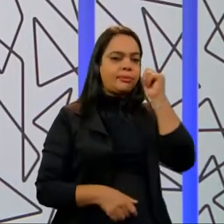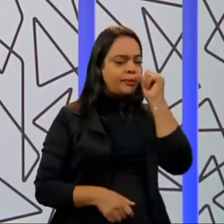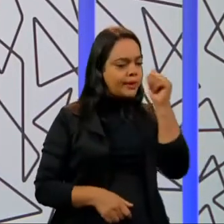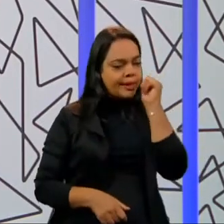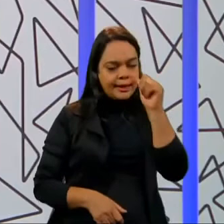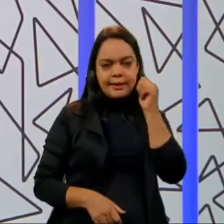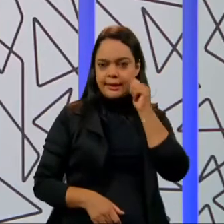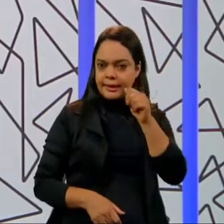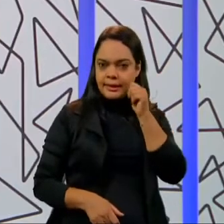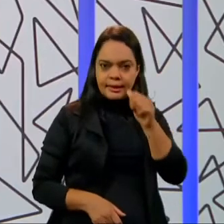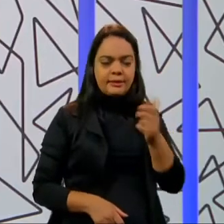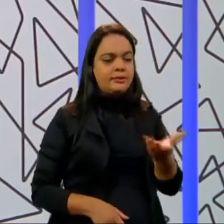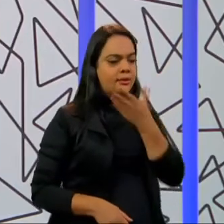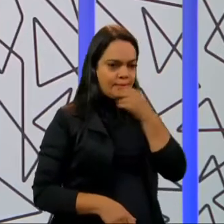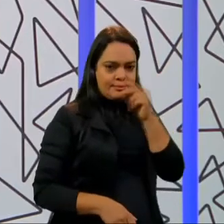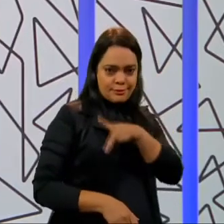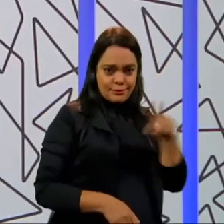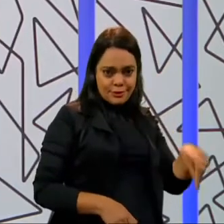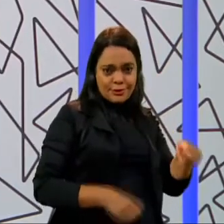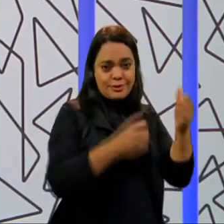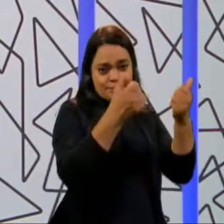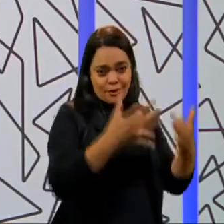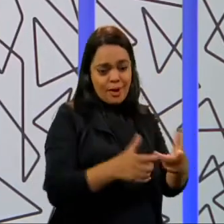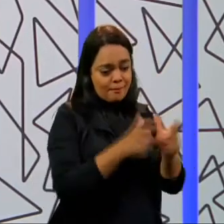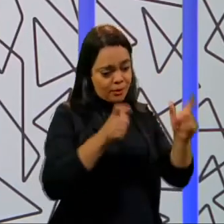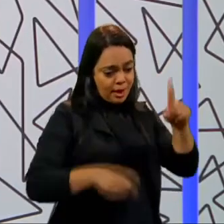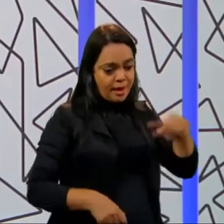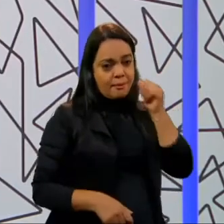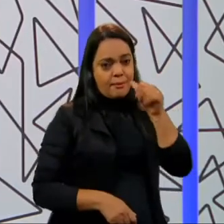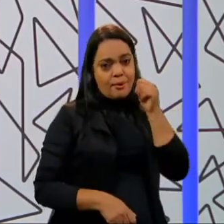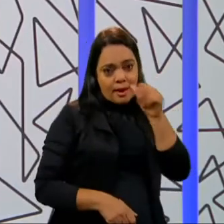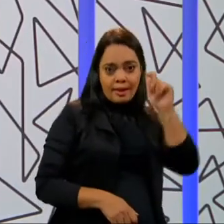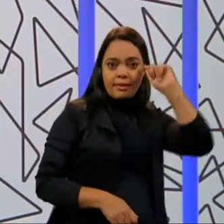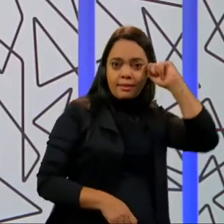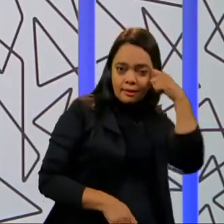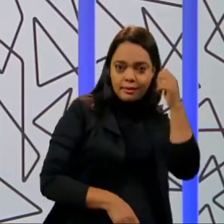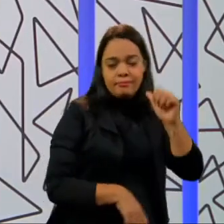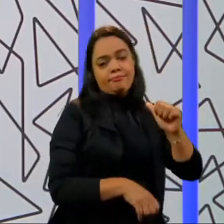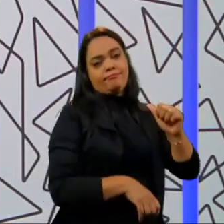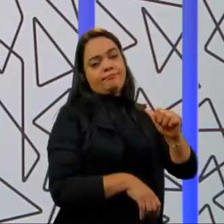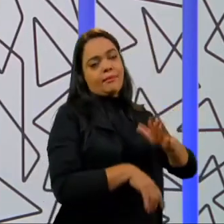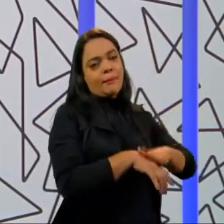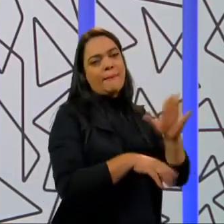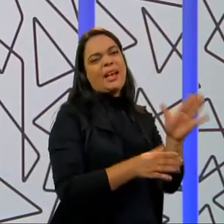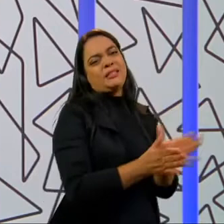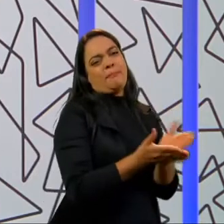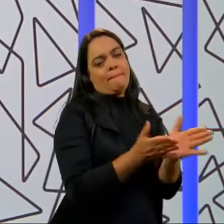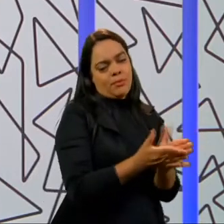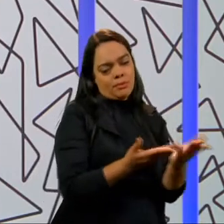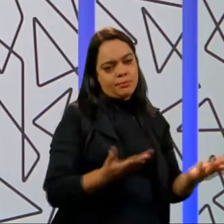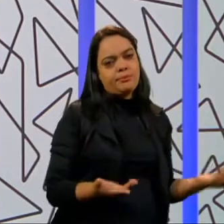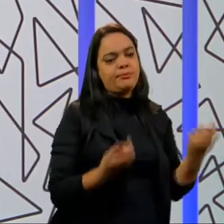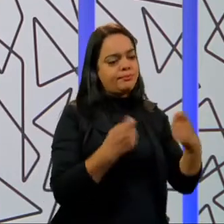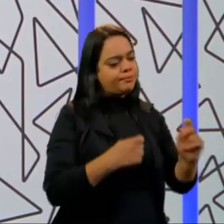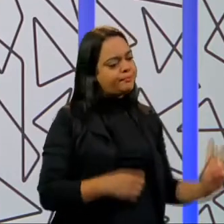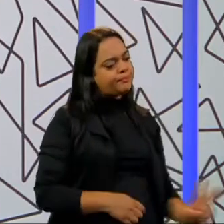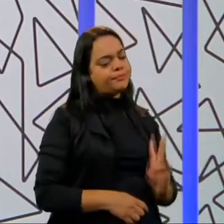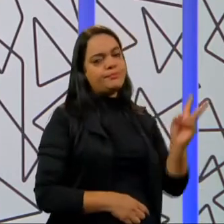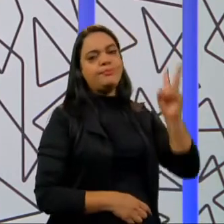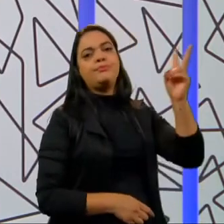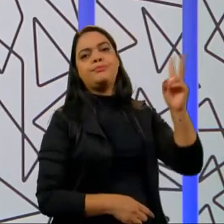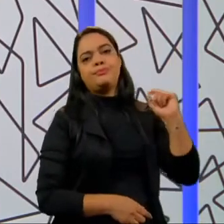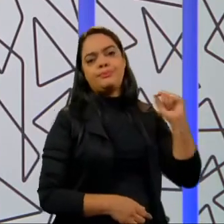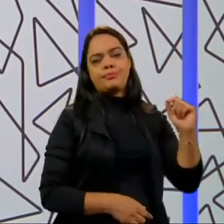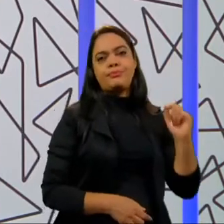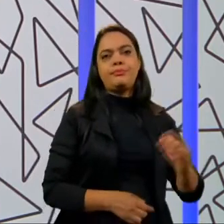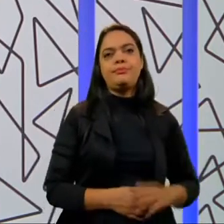mulheres, como o professor mesmo disse, mulheres negras e de mais baixa renda, teria que ser extremamente valorizado e é algo que